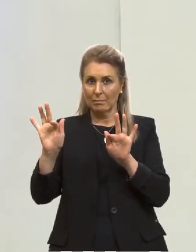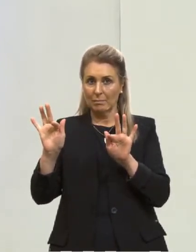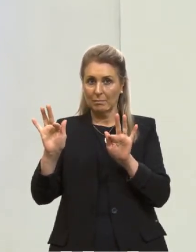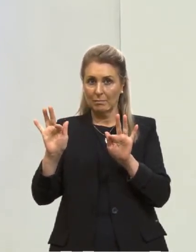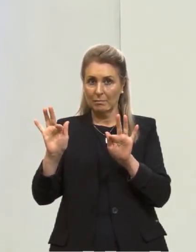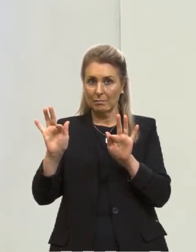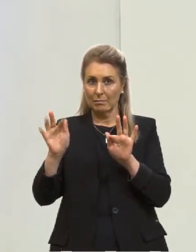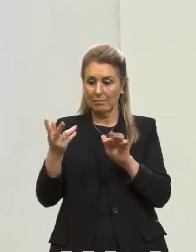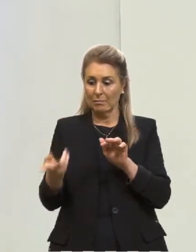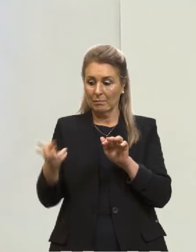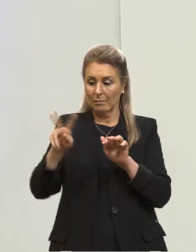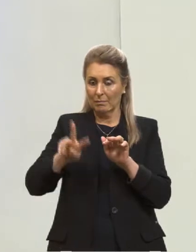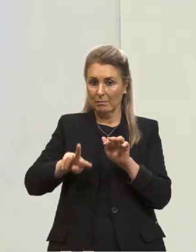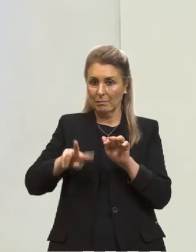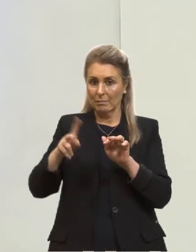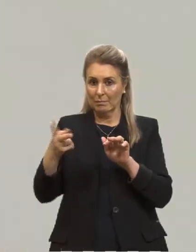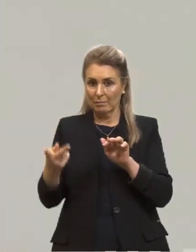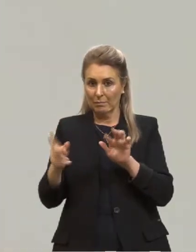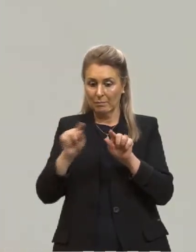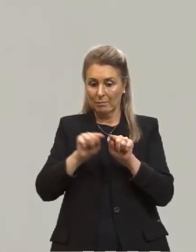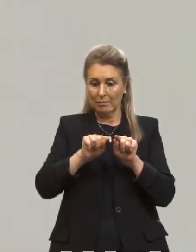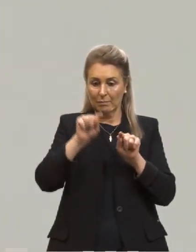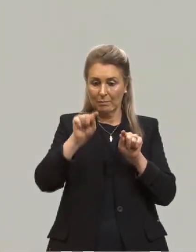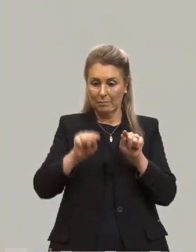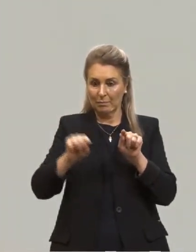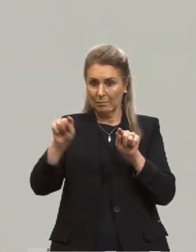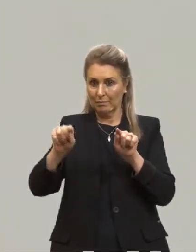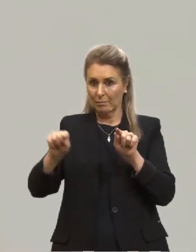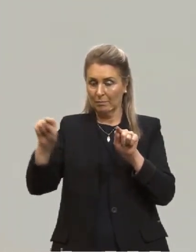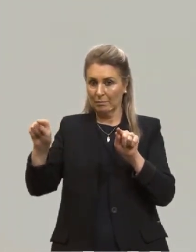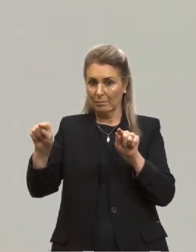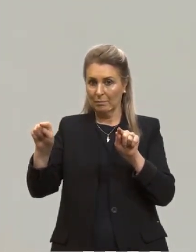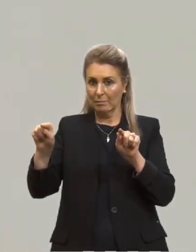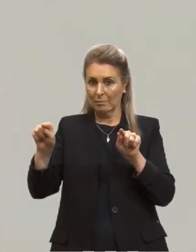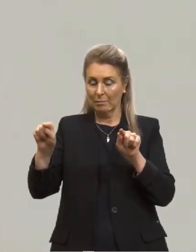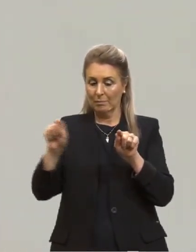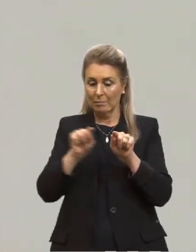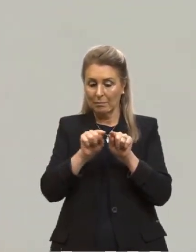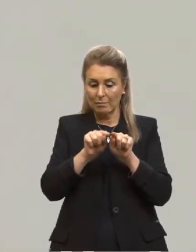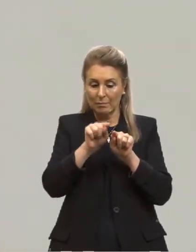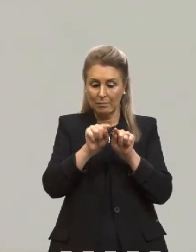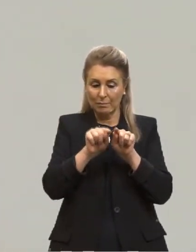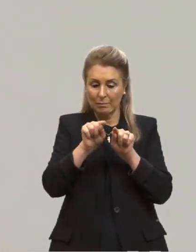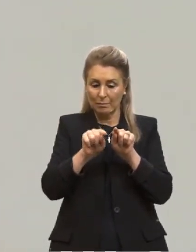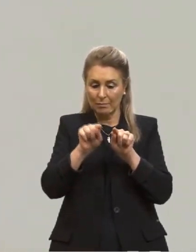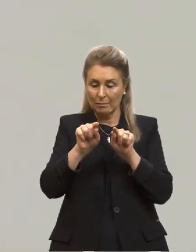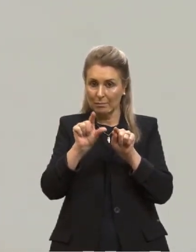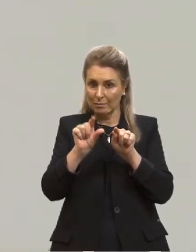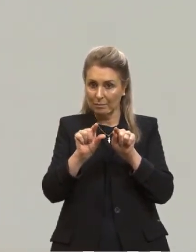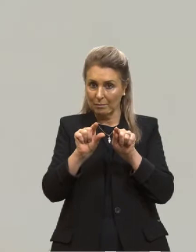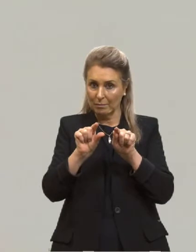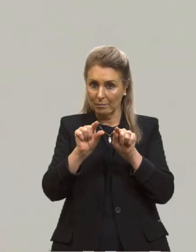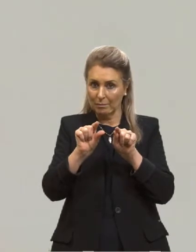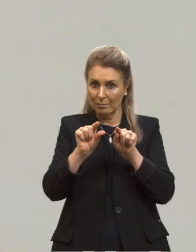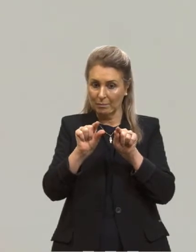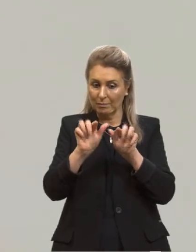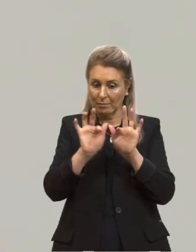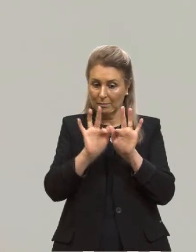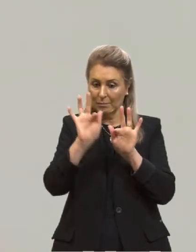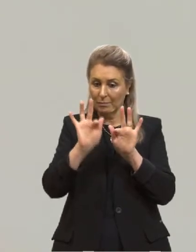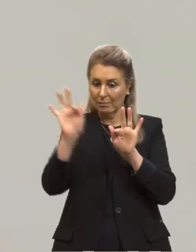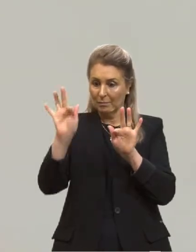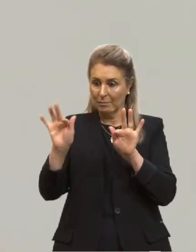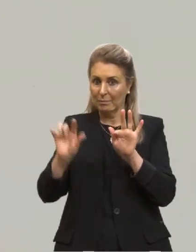é inversamente proporcional ao comprimento de onda. Quanto menor o comprimento de onda, maior a frequência.